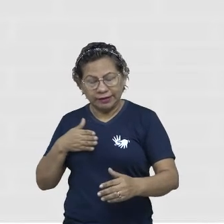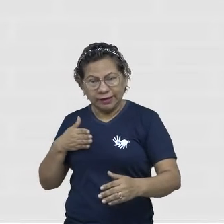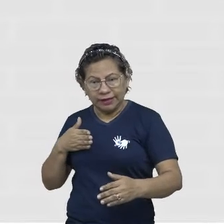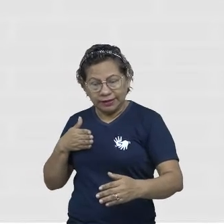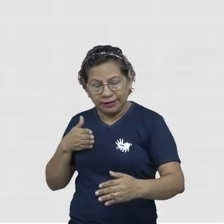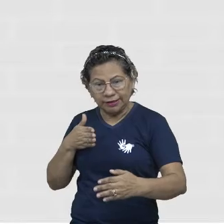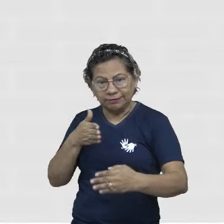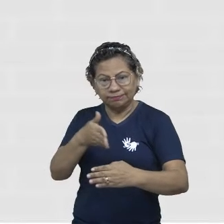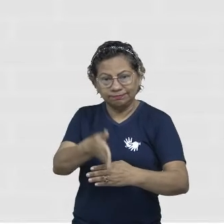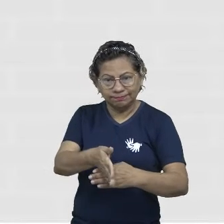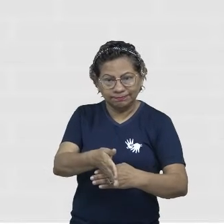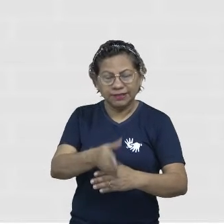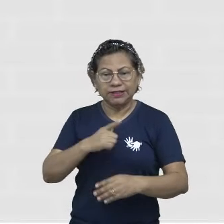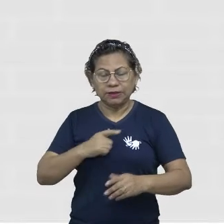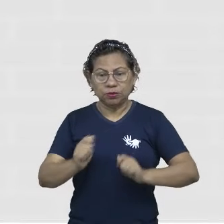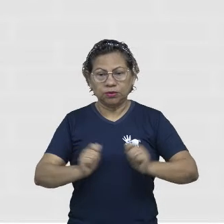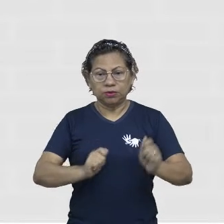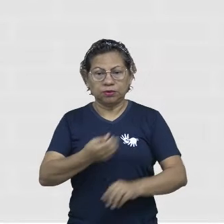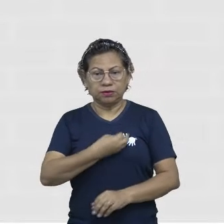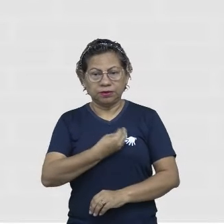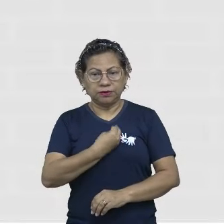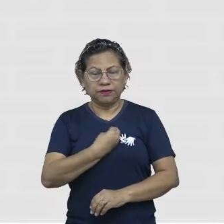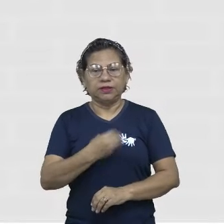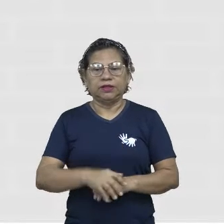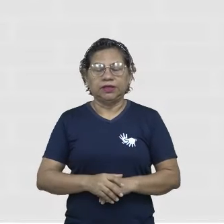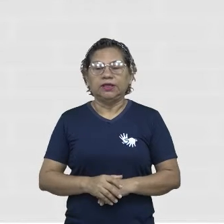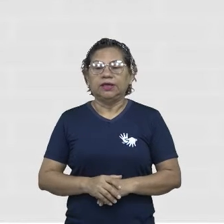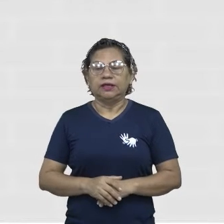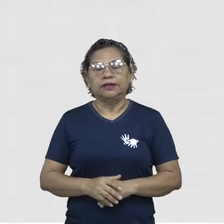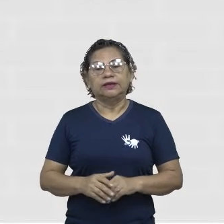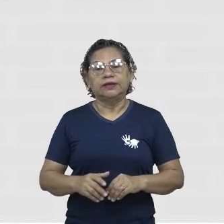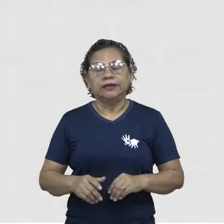autocontrole, certo? Entusiasmo,